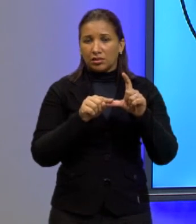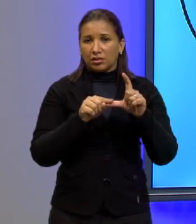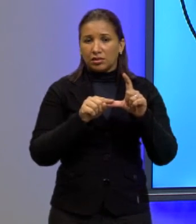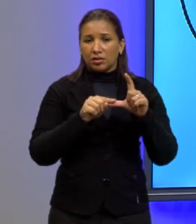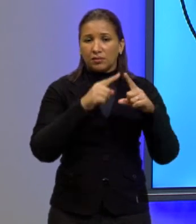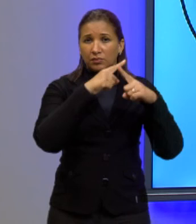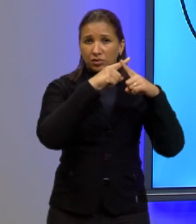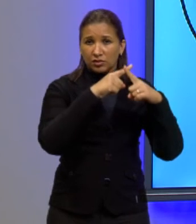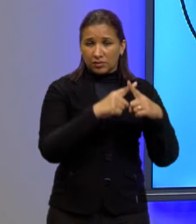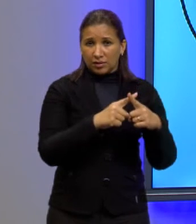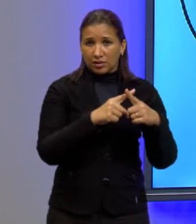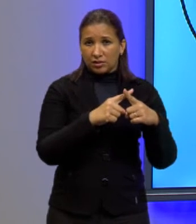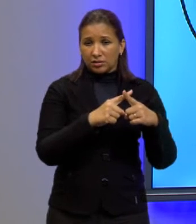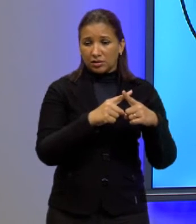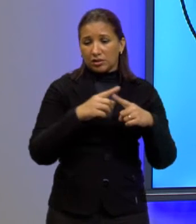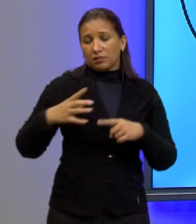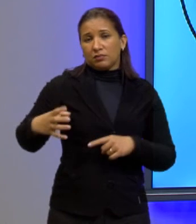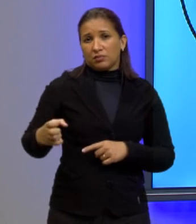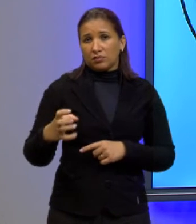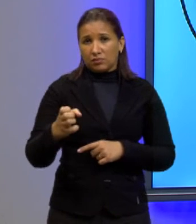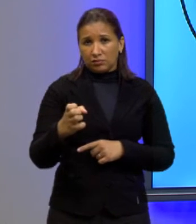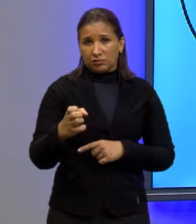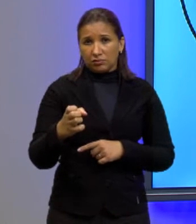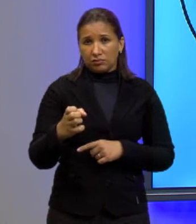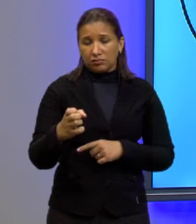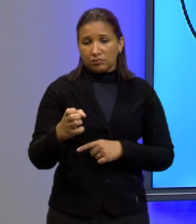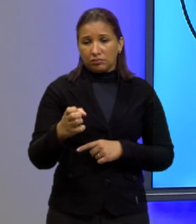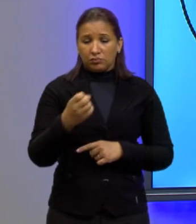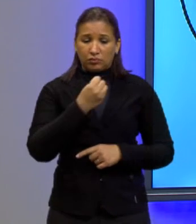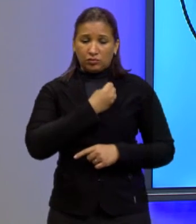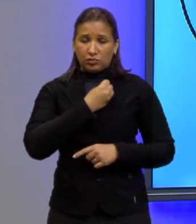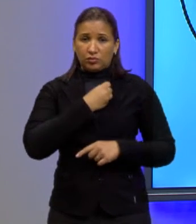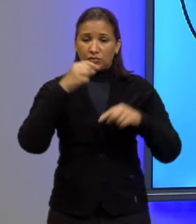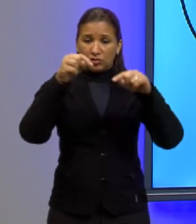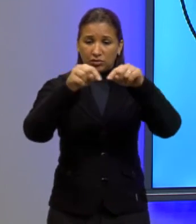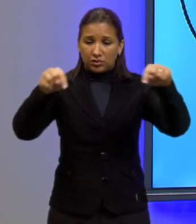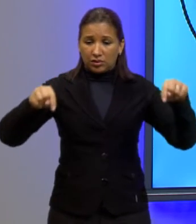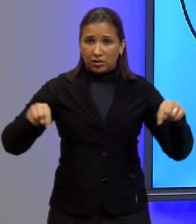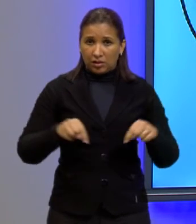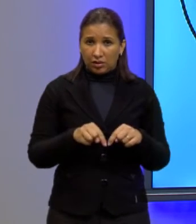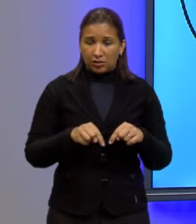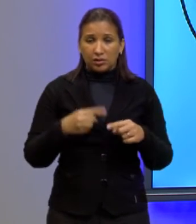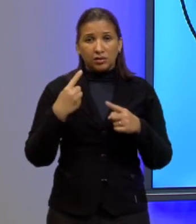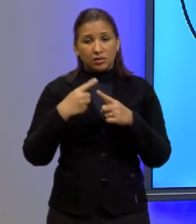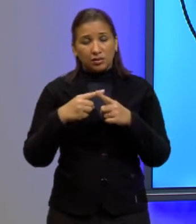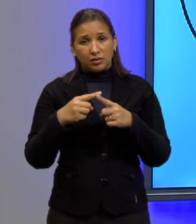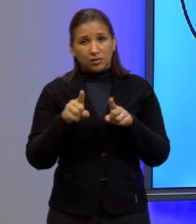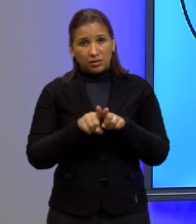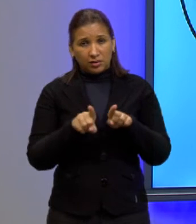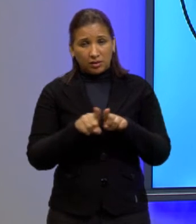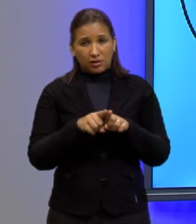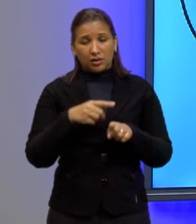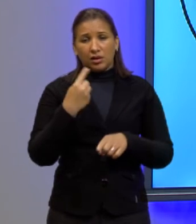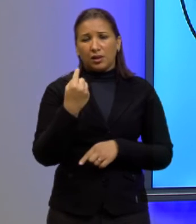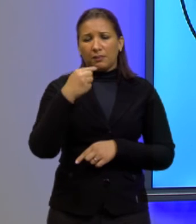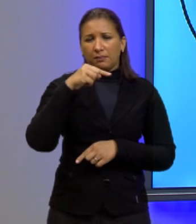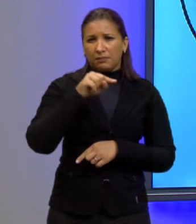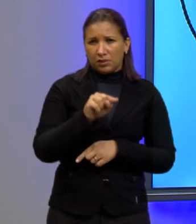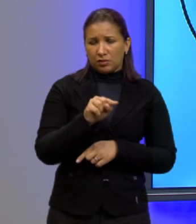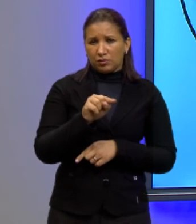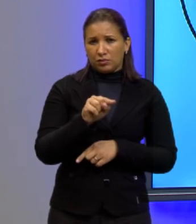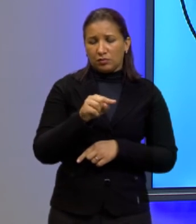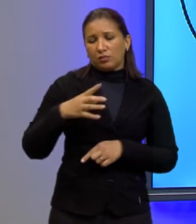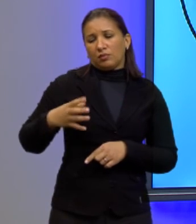concentração de bactérias por unidade de área e que no caso é de mil bactérias por metro por milímetro